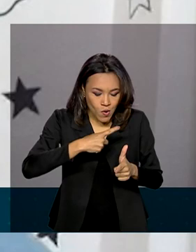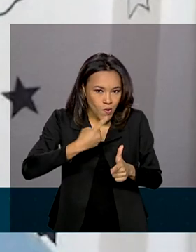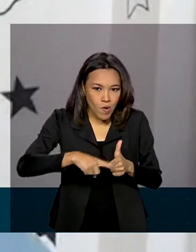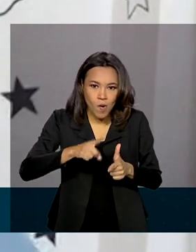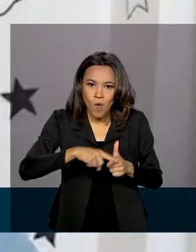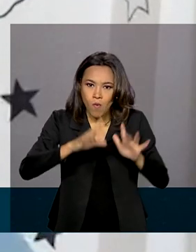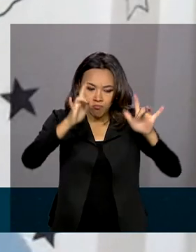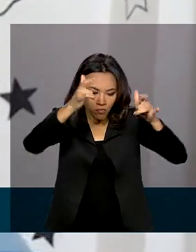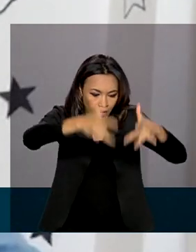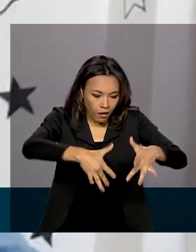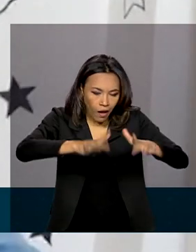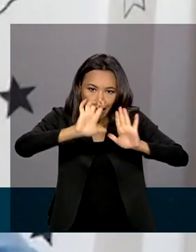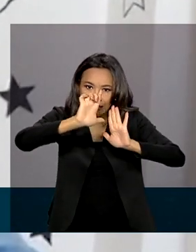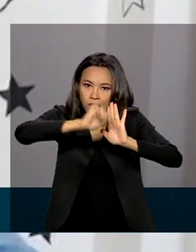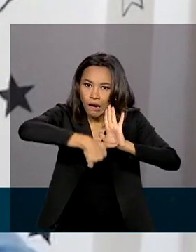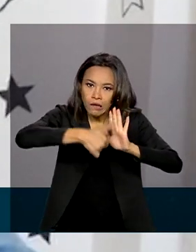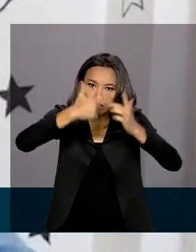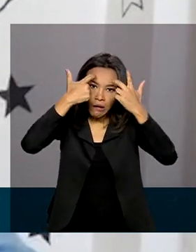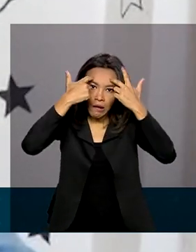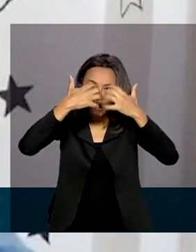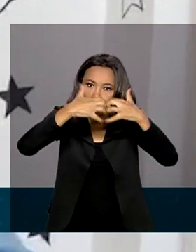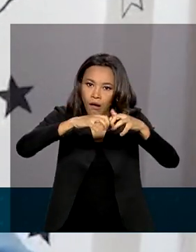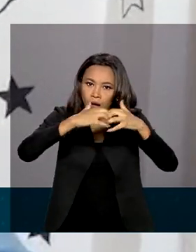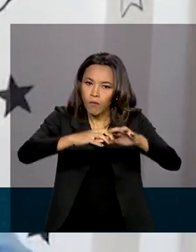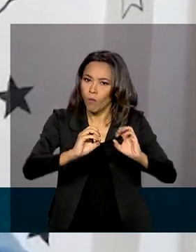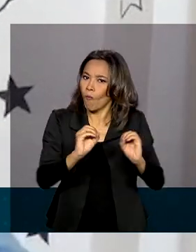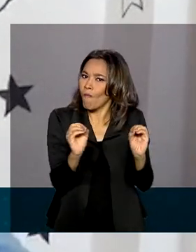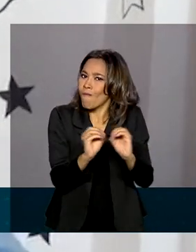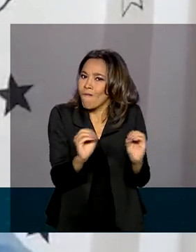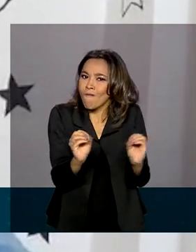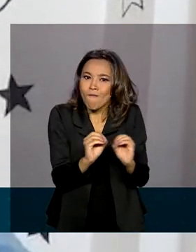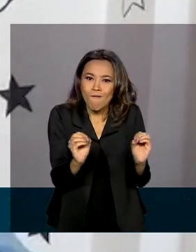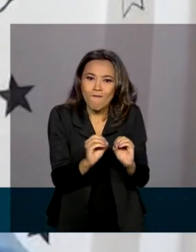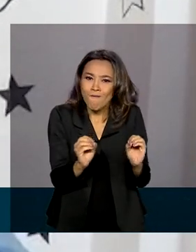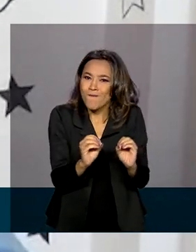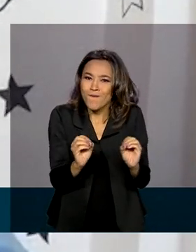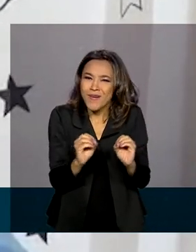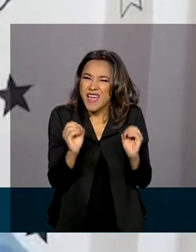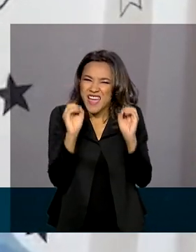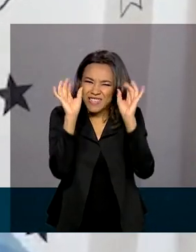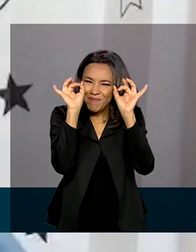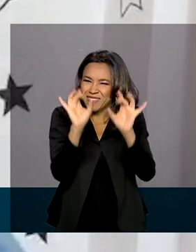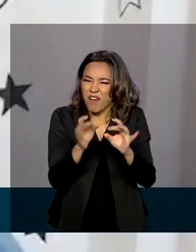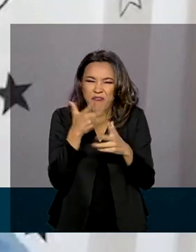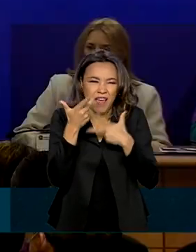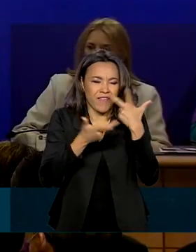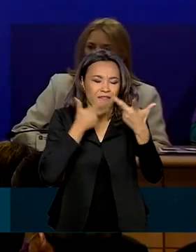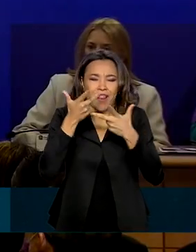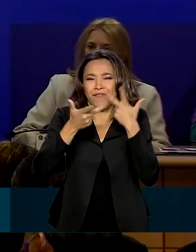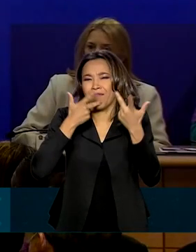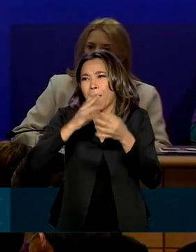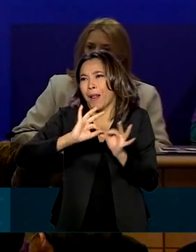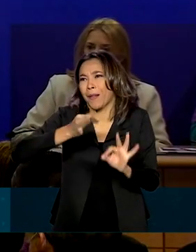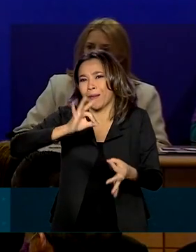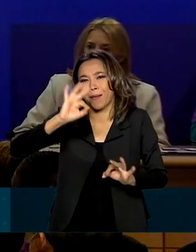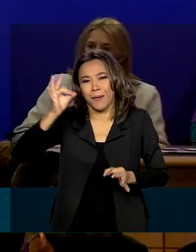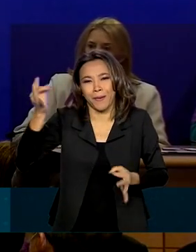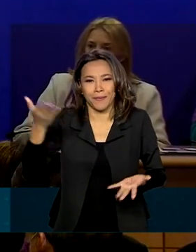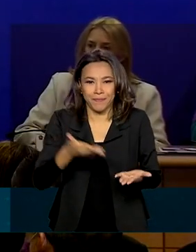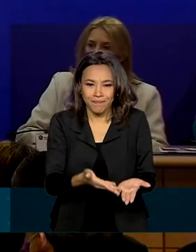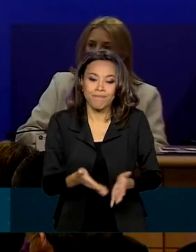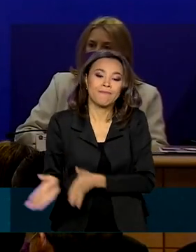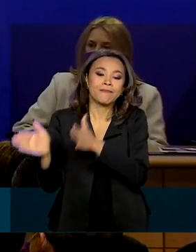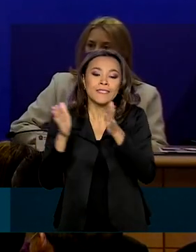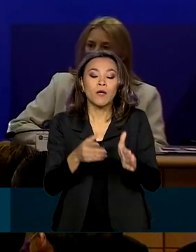nenhum atraso, ele é especial, falador, brincalhão. Para ampliar o